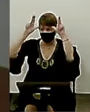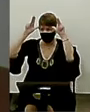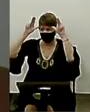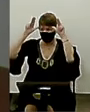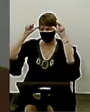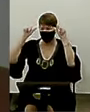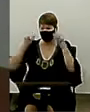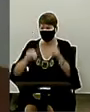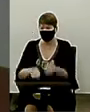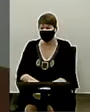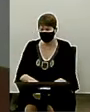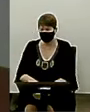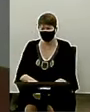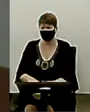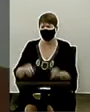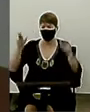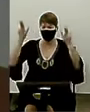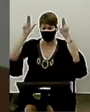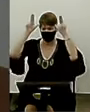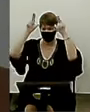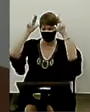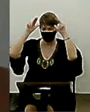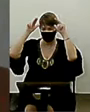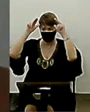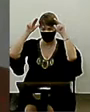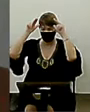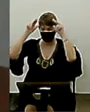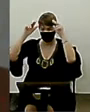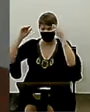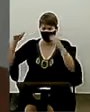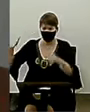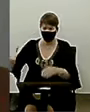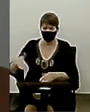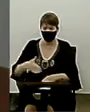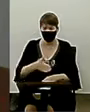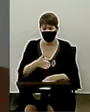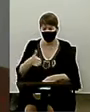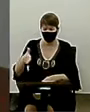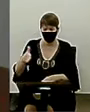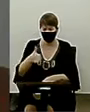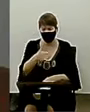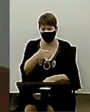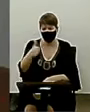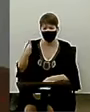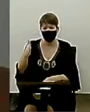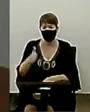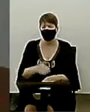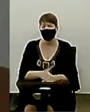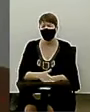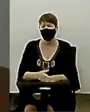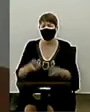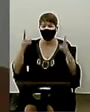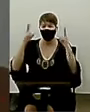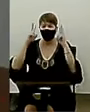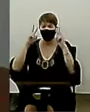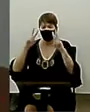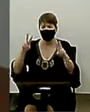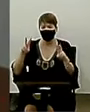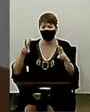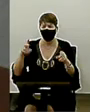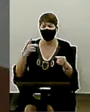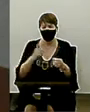sua Bíblia, pegou um facão e saiu cortando a sua passagem até que ele viu uma cidadezinha,